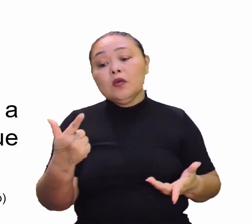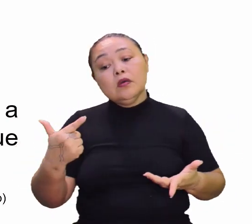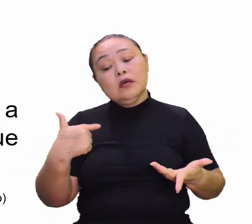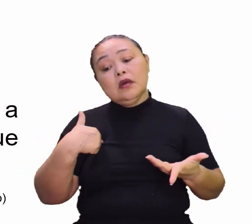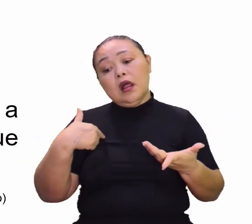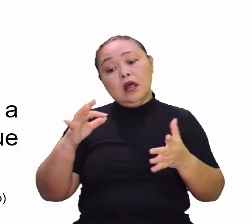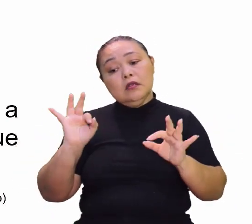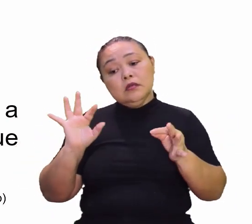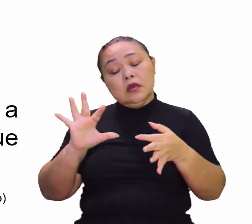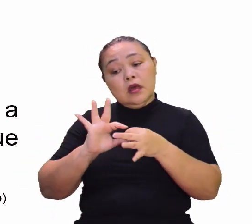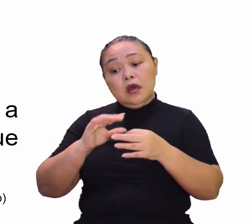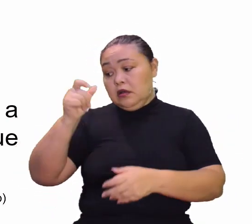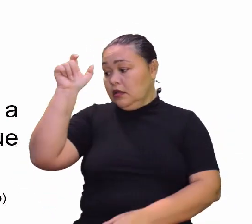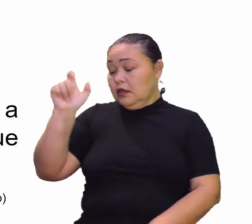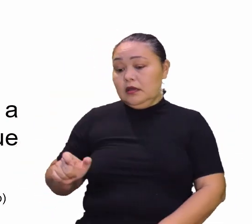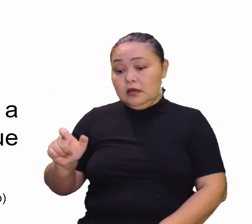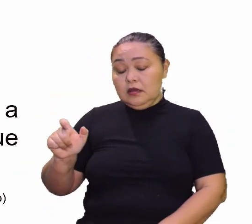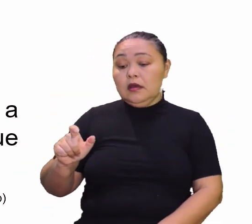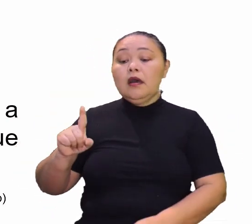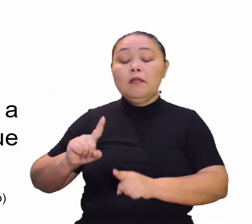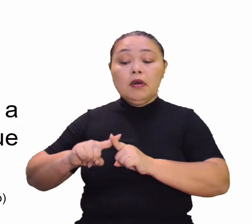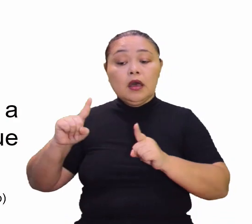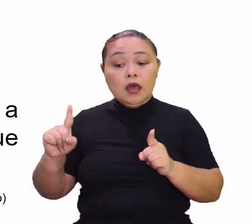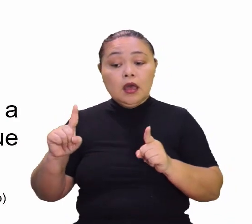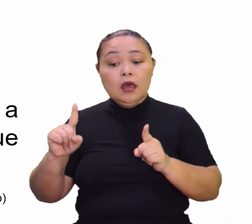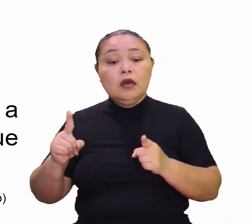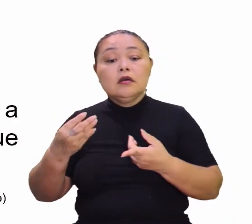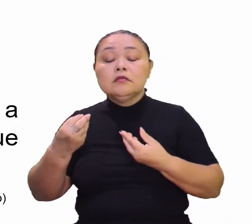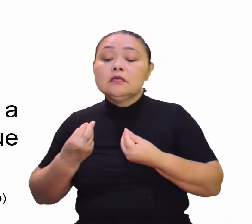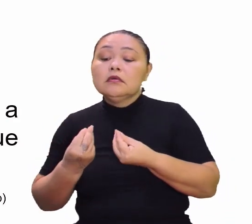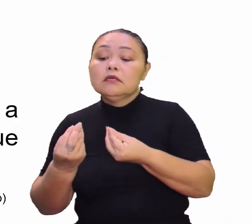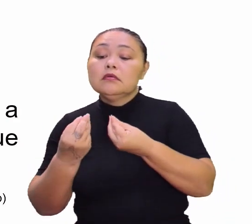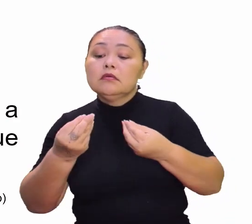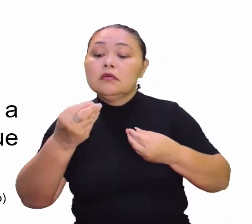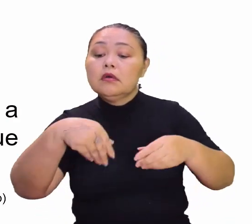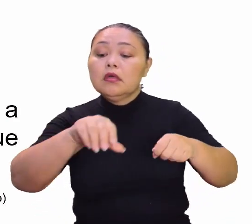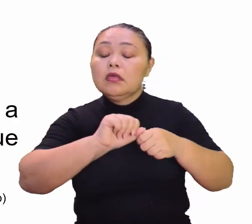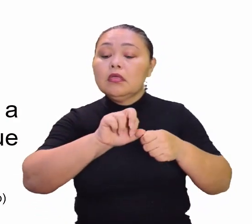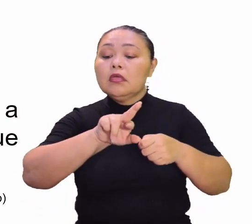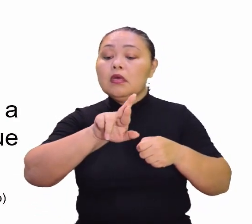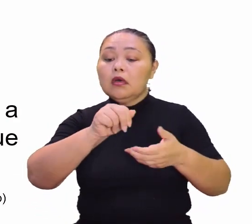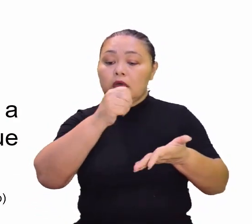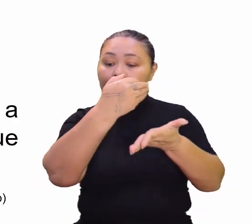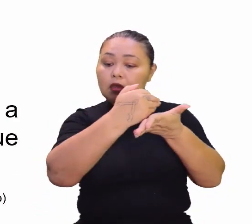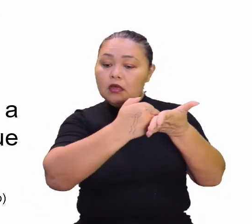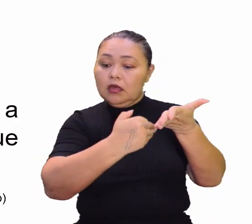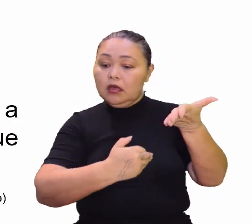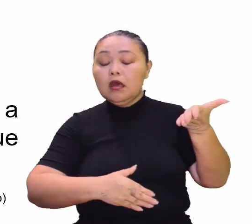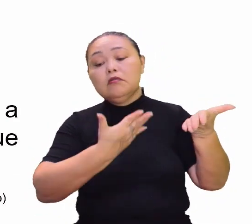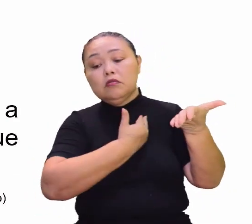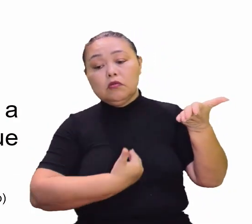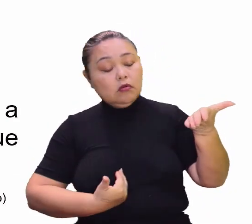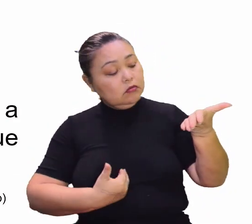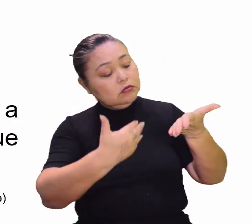depende, muitas das vezes, do cidadão, mas sim dessa distribuição, dessas reformas realizadas pelo governo. Pelo governo, exatamente.